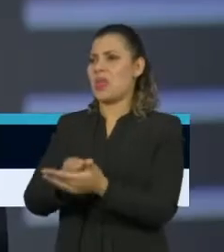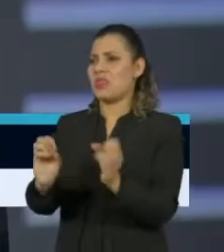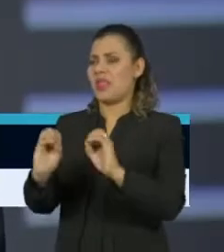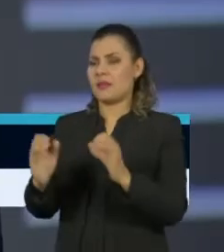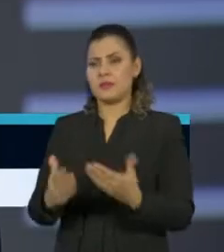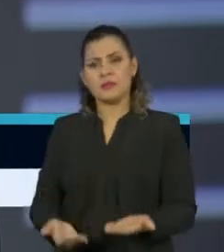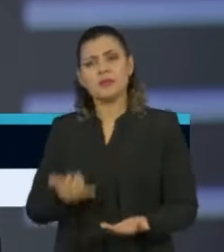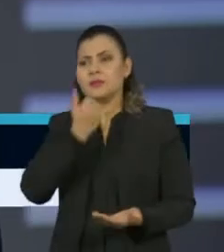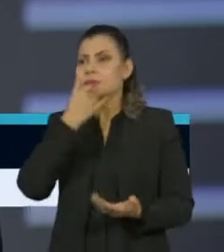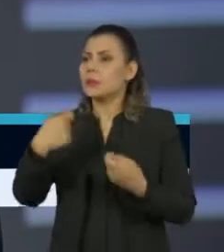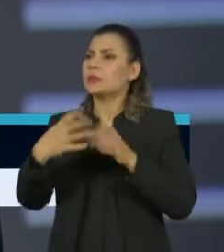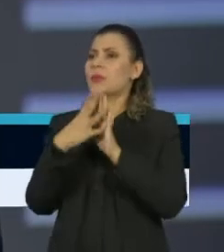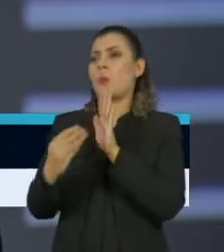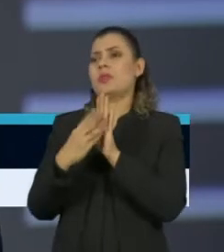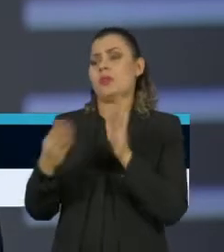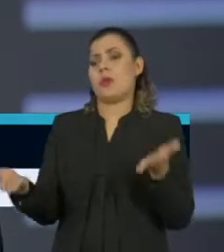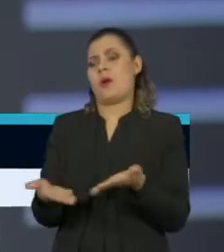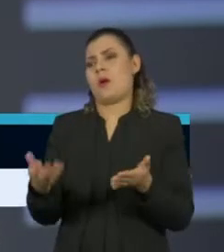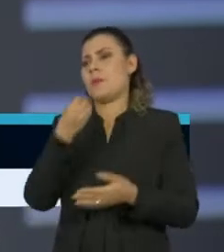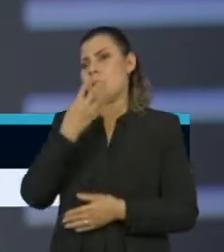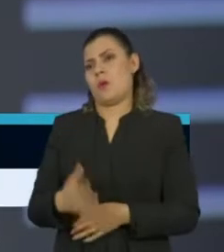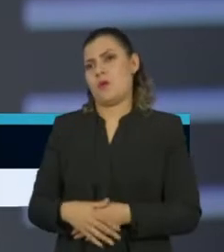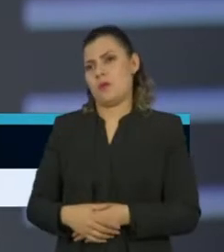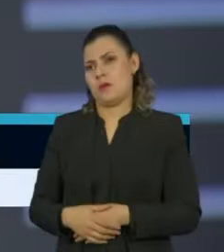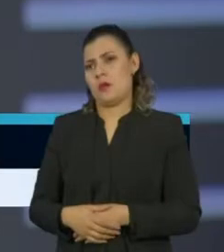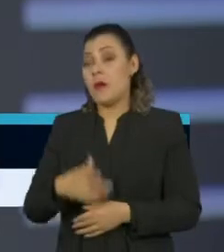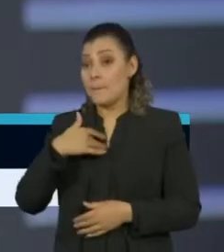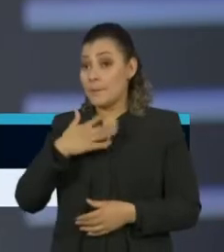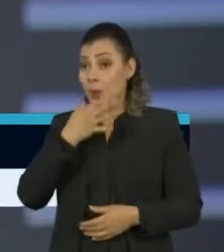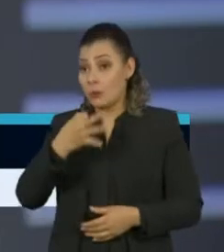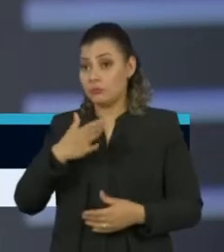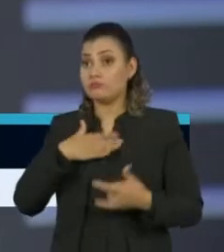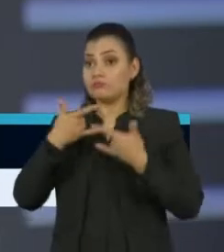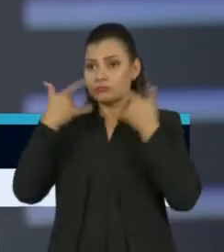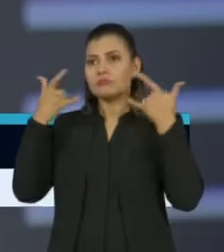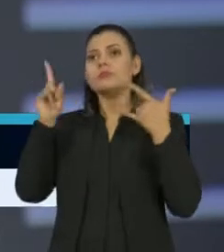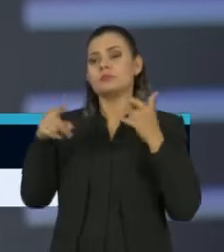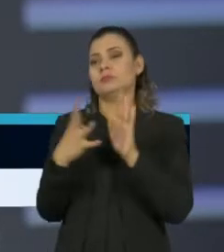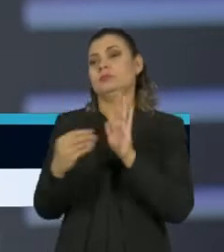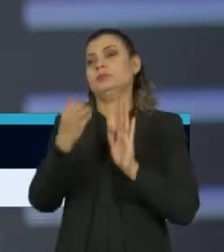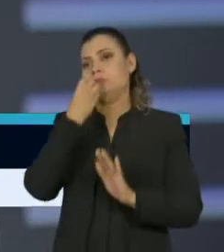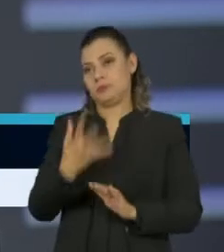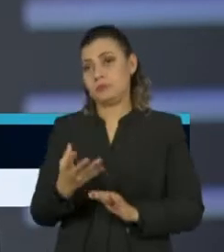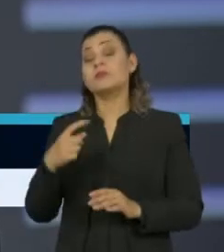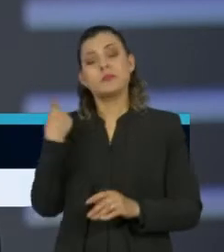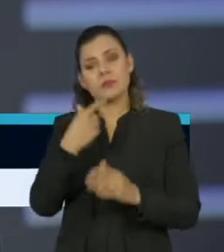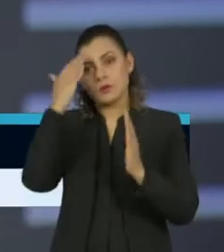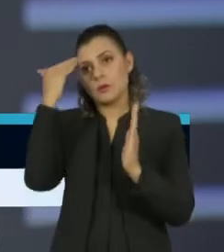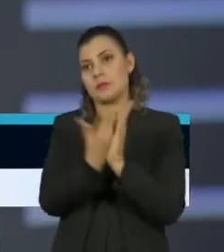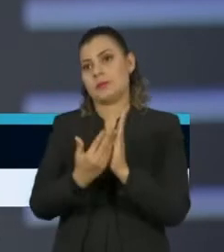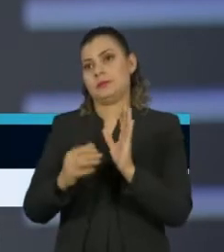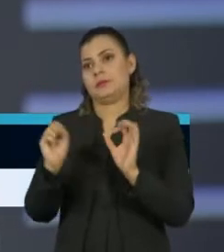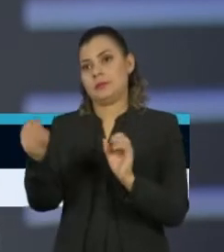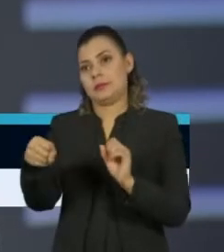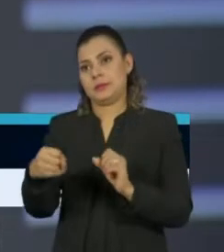precisamos de bons exemplos nesse momento, a máscara, na minha opinião, é um bom exemplo e ela deve ser seguida por todos.